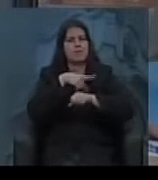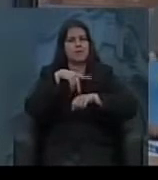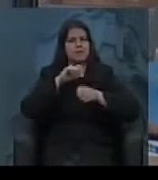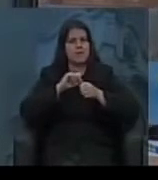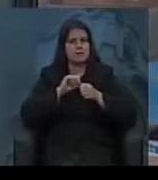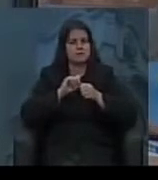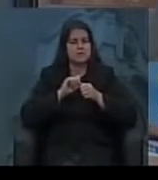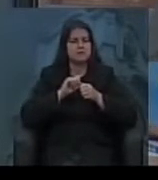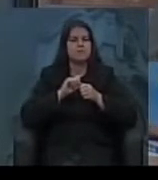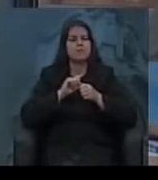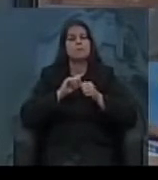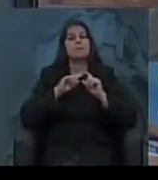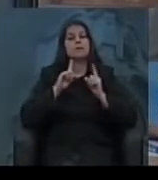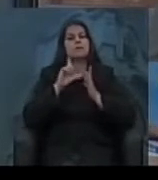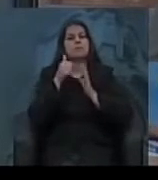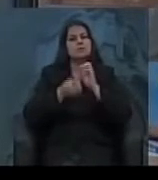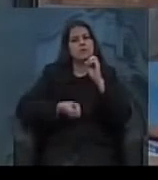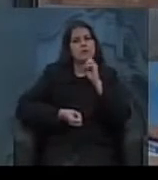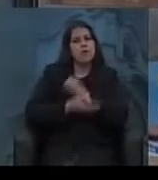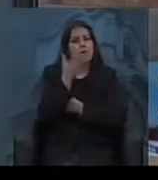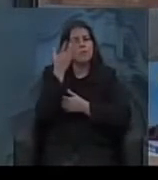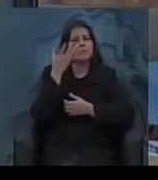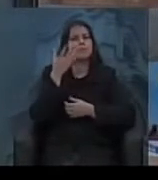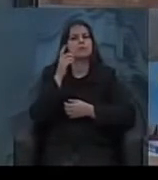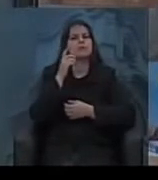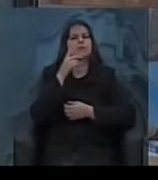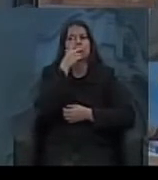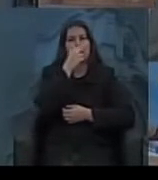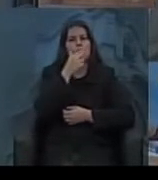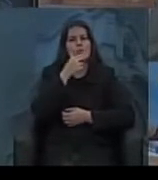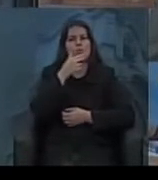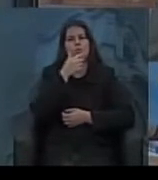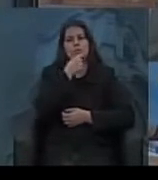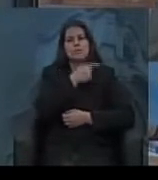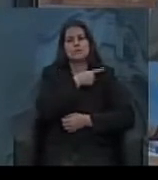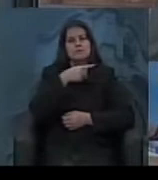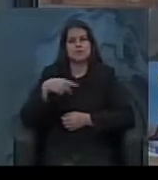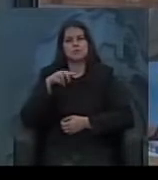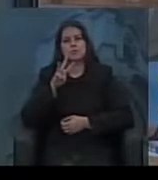nesse período, mas quando acontece o golpe que depõe o presidente Washington Luiz